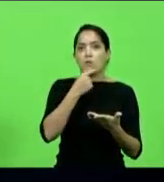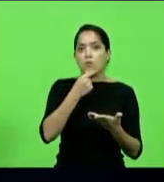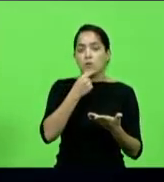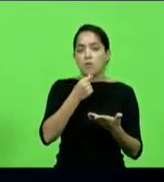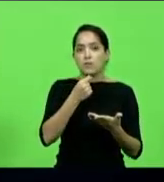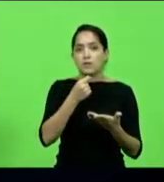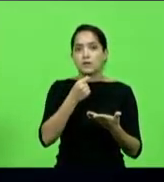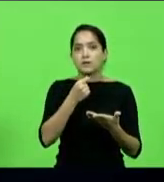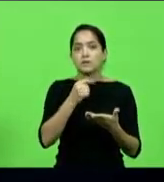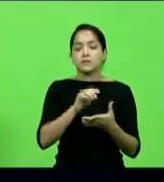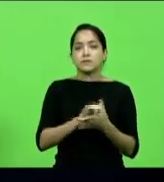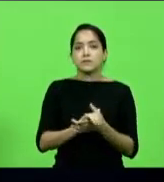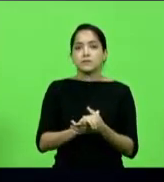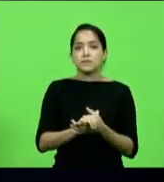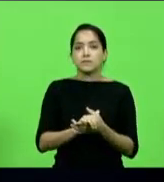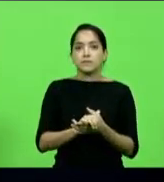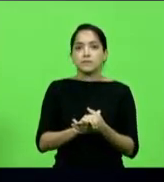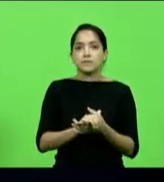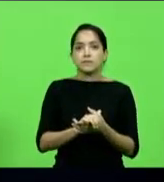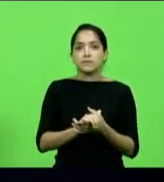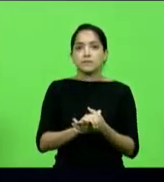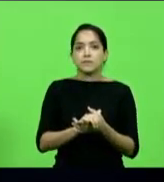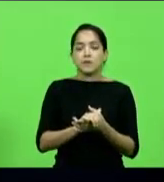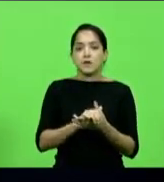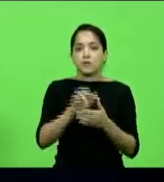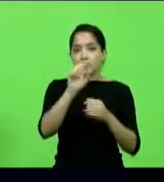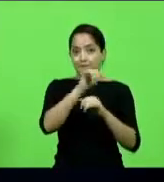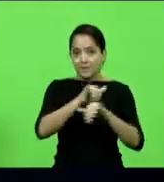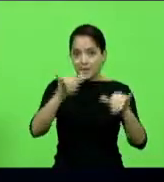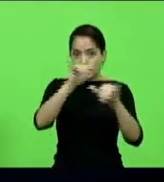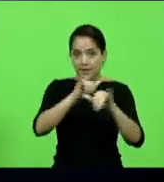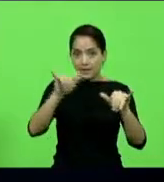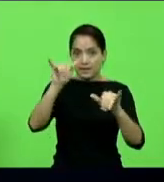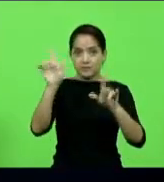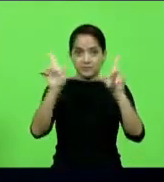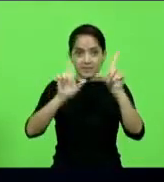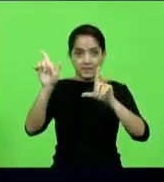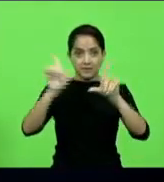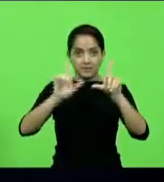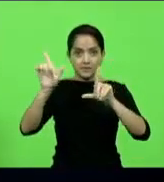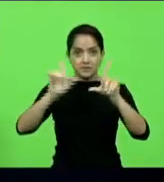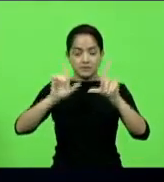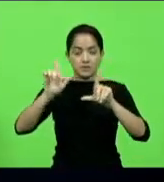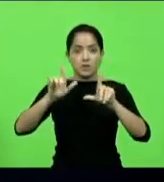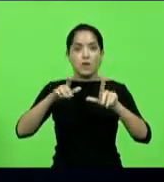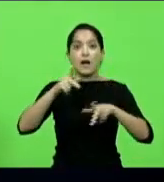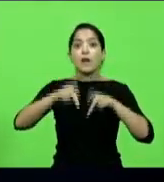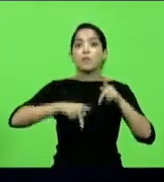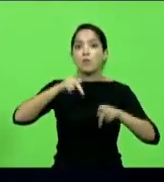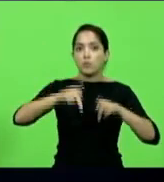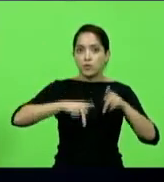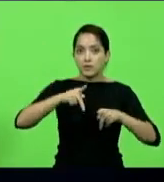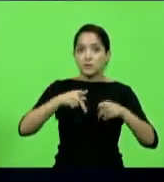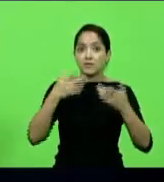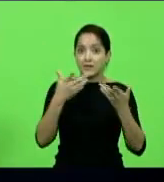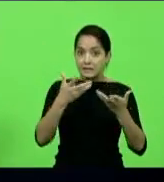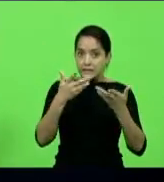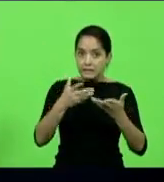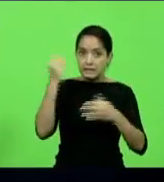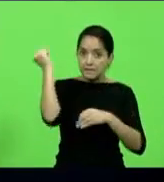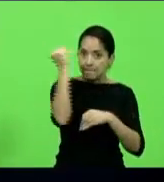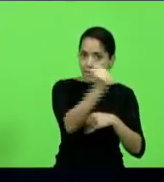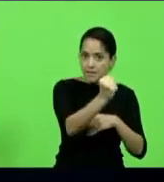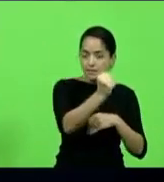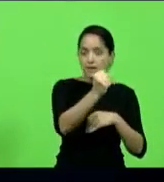imagem de... foi para a rede nacional, para o Fantástico, onde a população queria matar esse cara na rua.